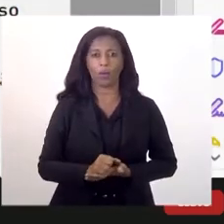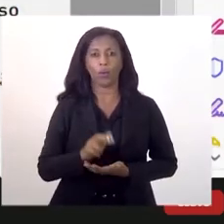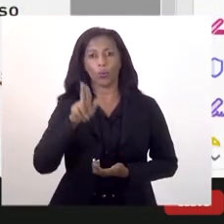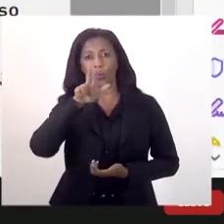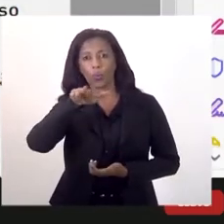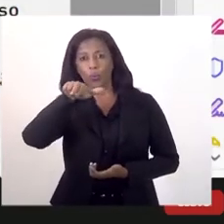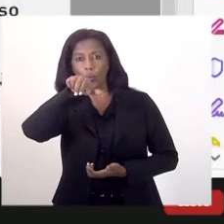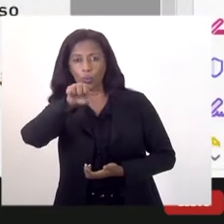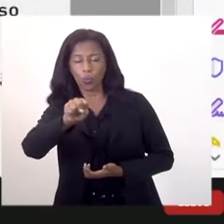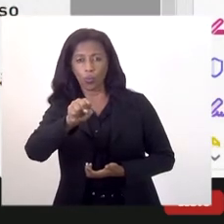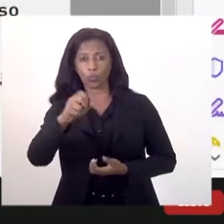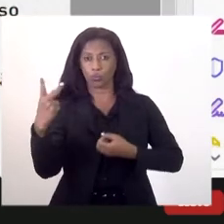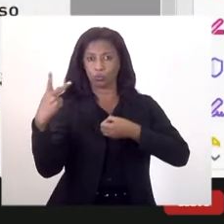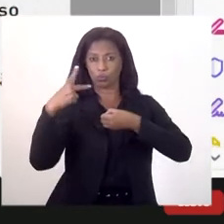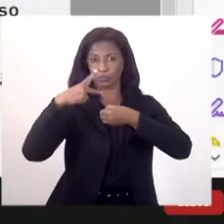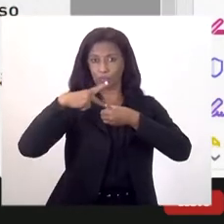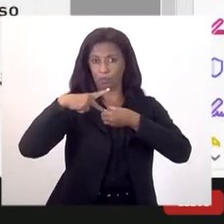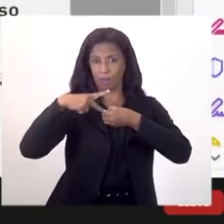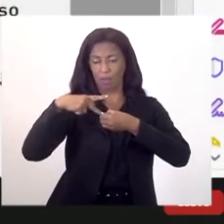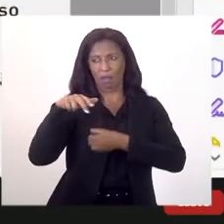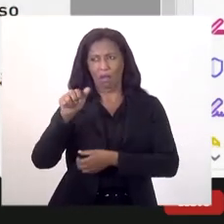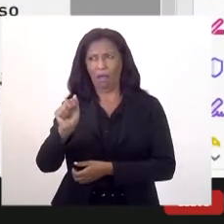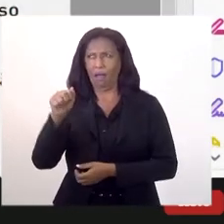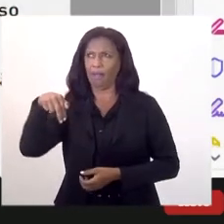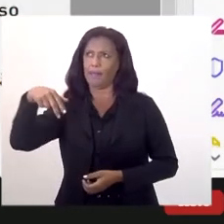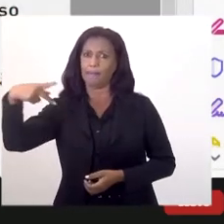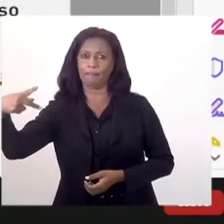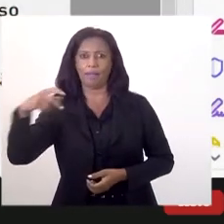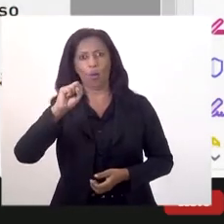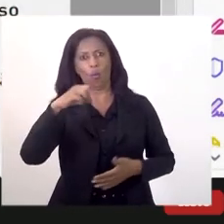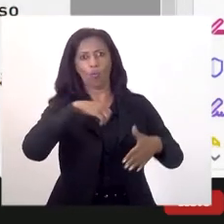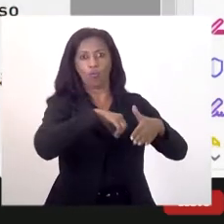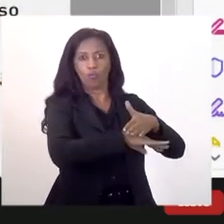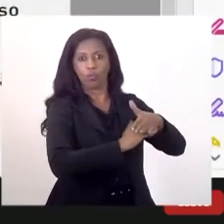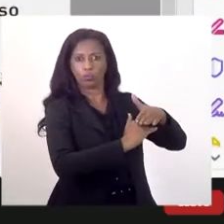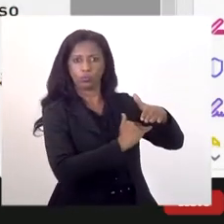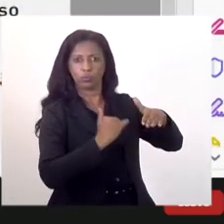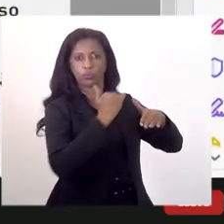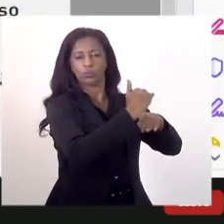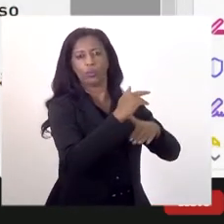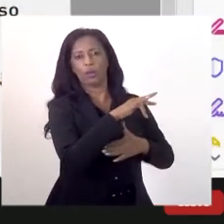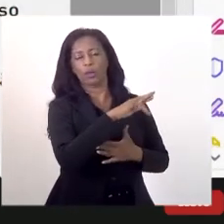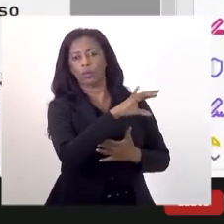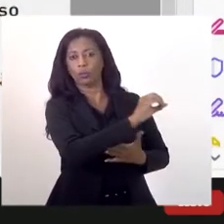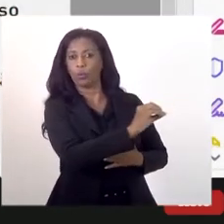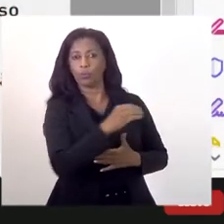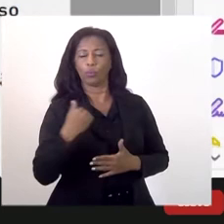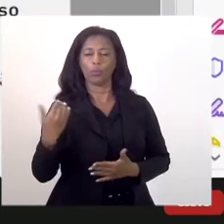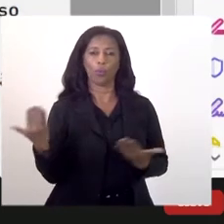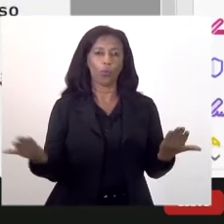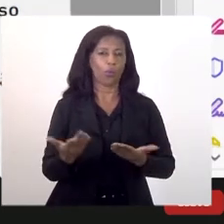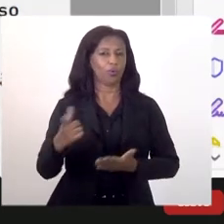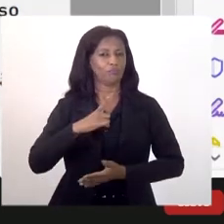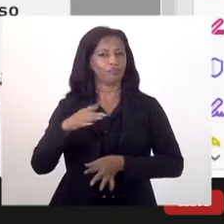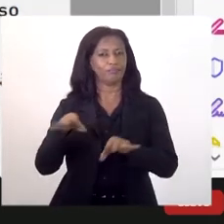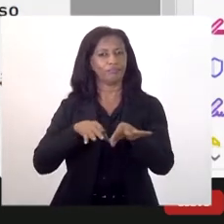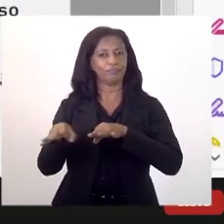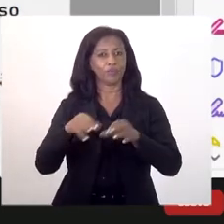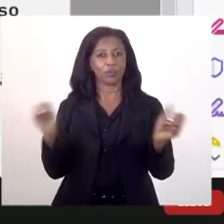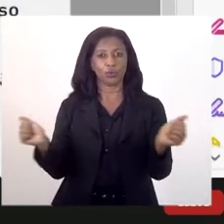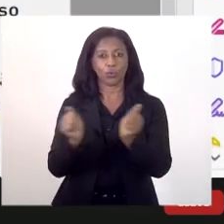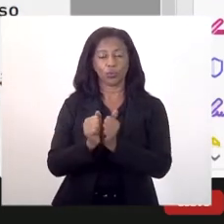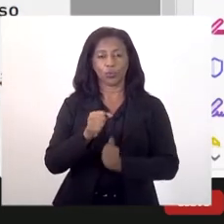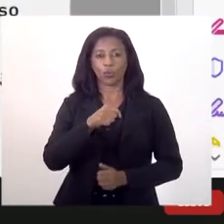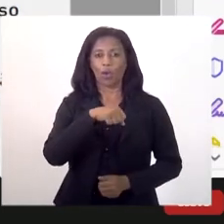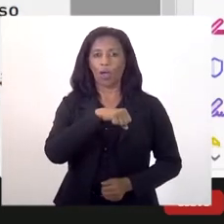recursos do petróleo, seja da ANP ou mesmo do Fundo Soberano do Rio de Janeiro. Nós, hoje, estamos com um projeto junto ao Senac